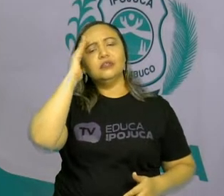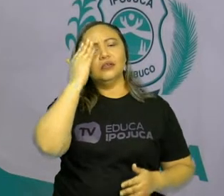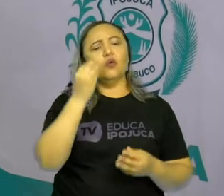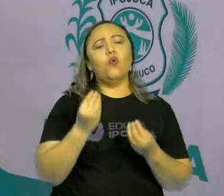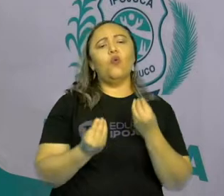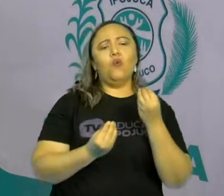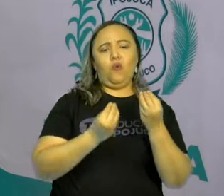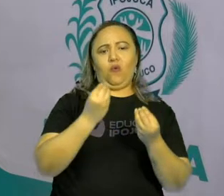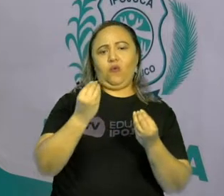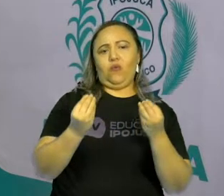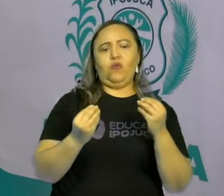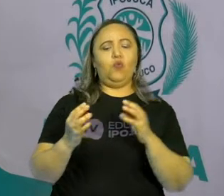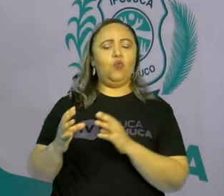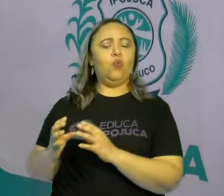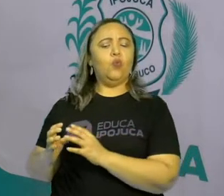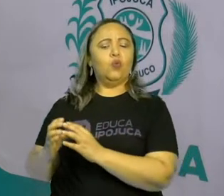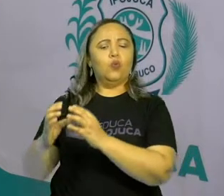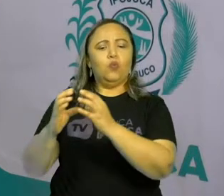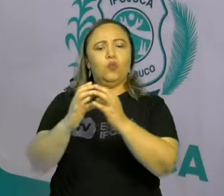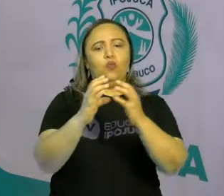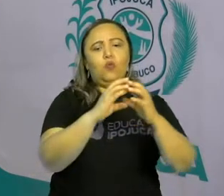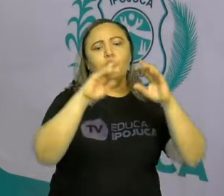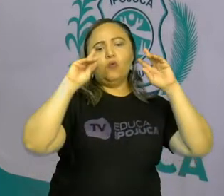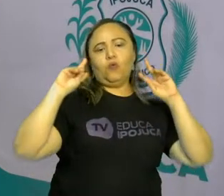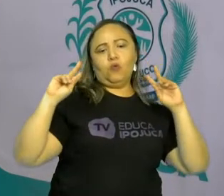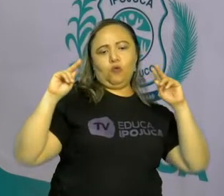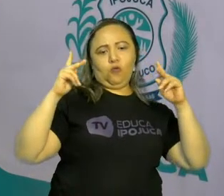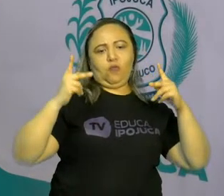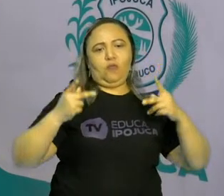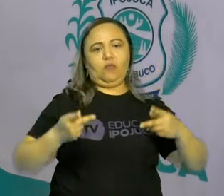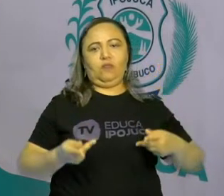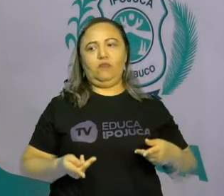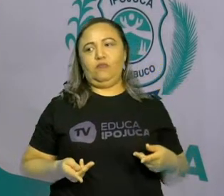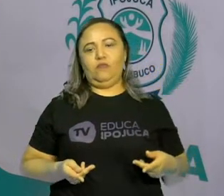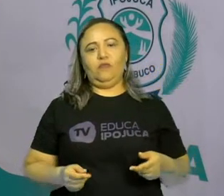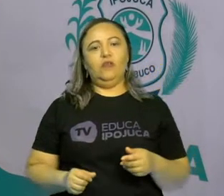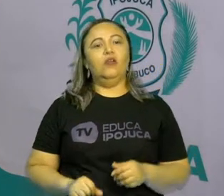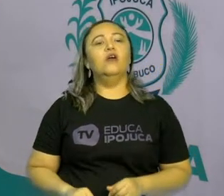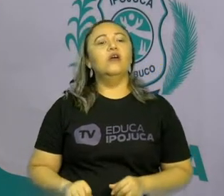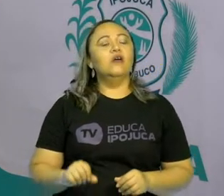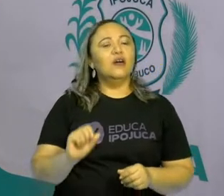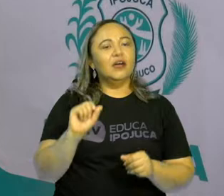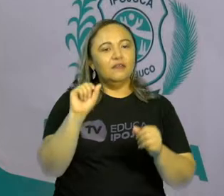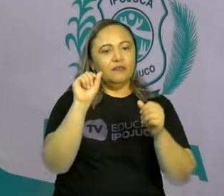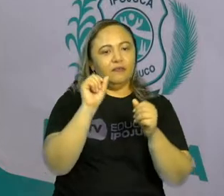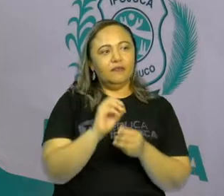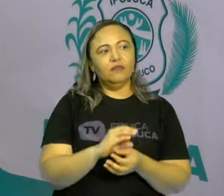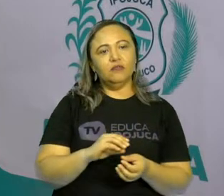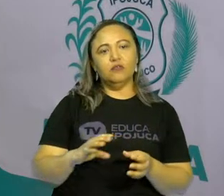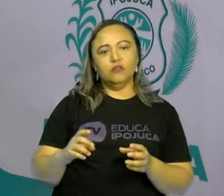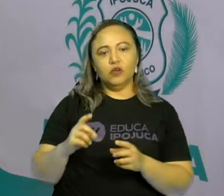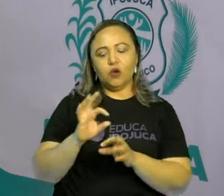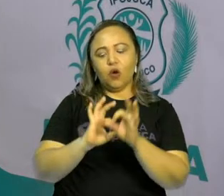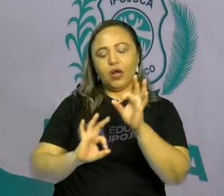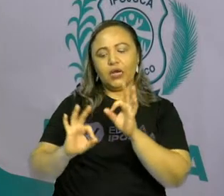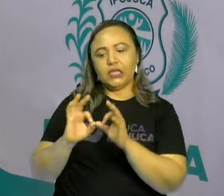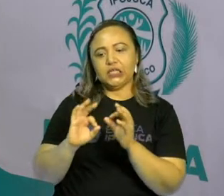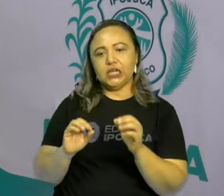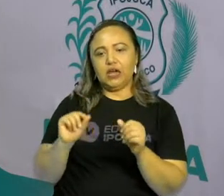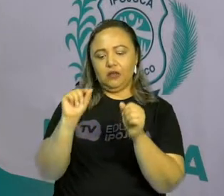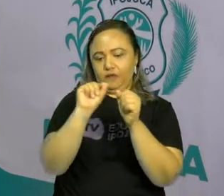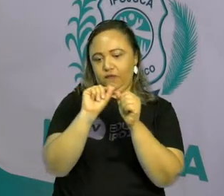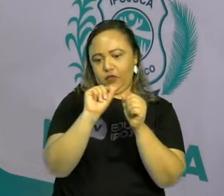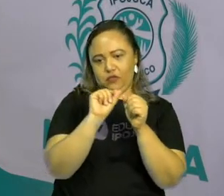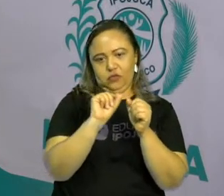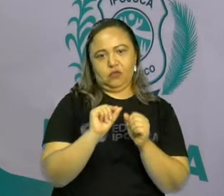foram formados os grupos que nós temos. A gente sabe que hoje em dia é tudo diferente, mas antigamente, vamos ver